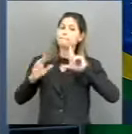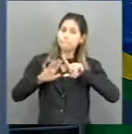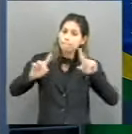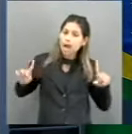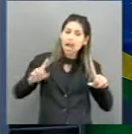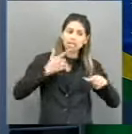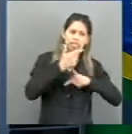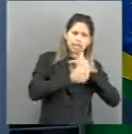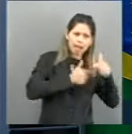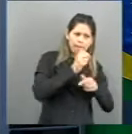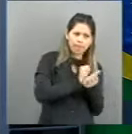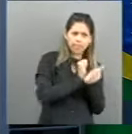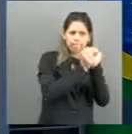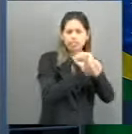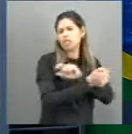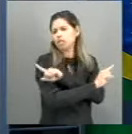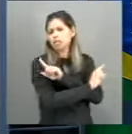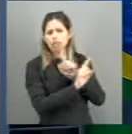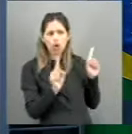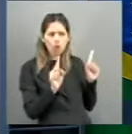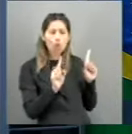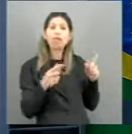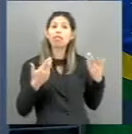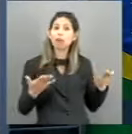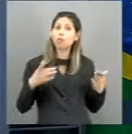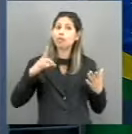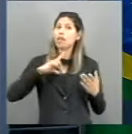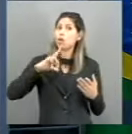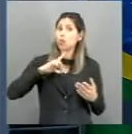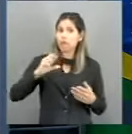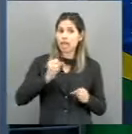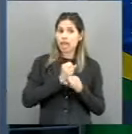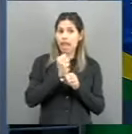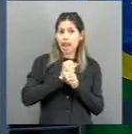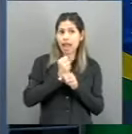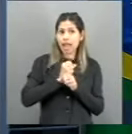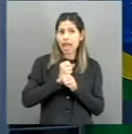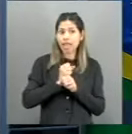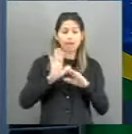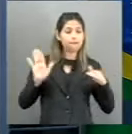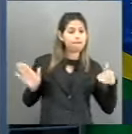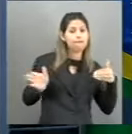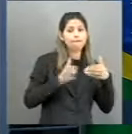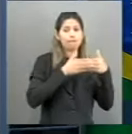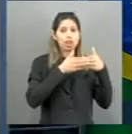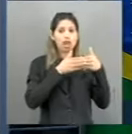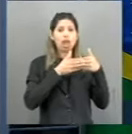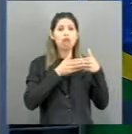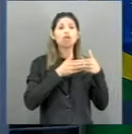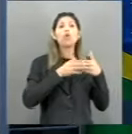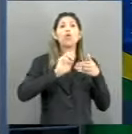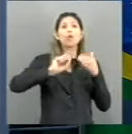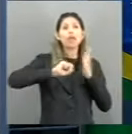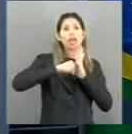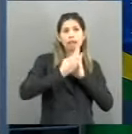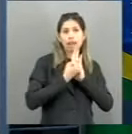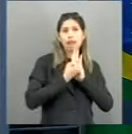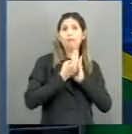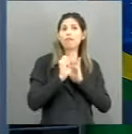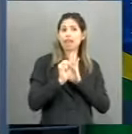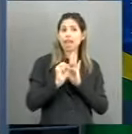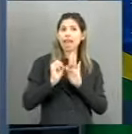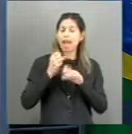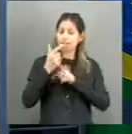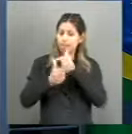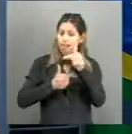859, que veda a terceirização da atividade fim. Da atividade fim. Que fique bem claro o